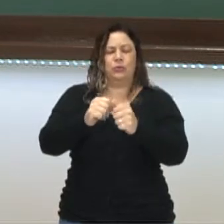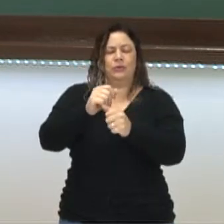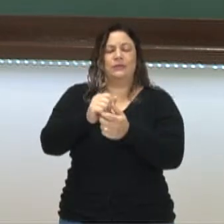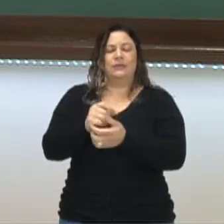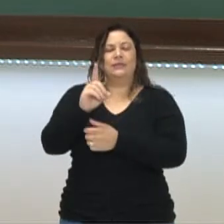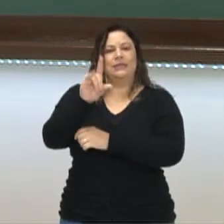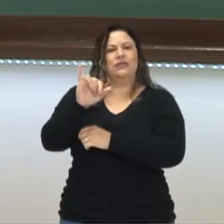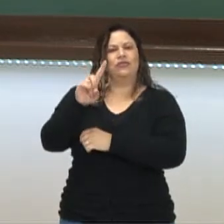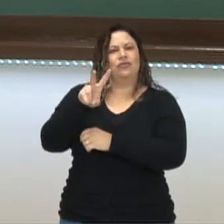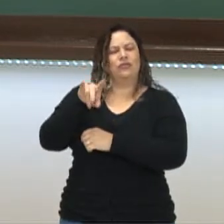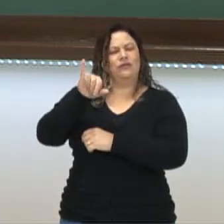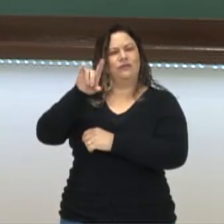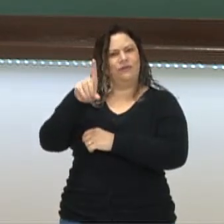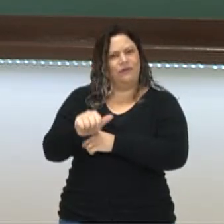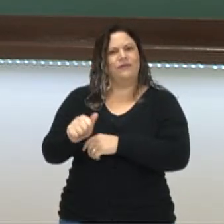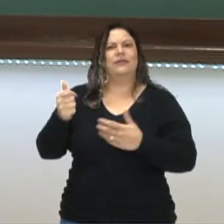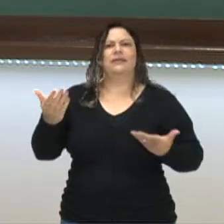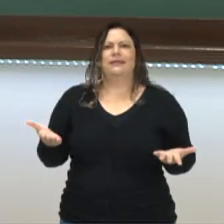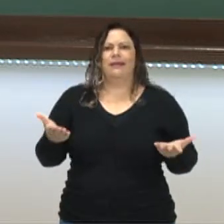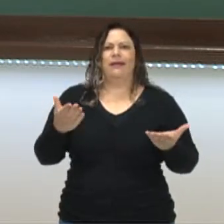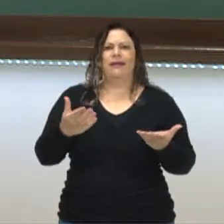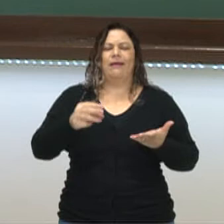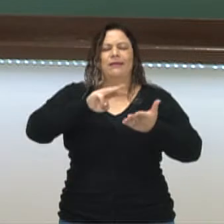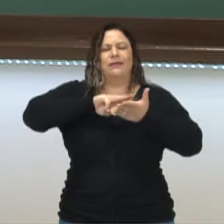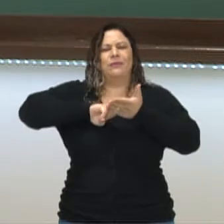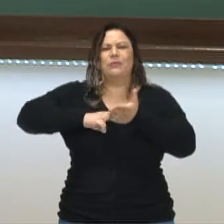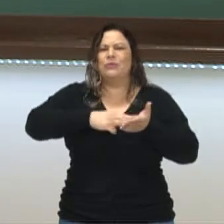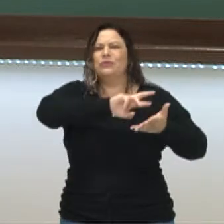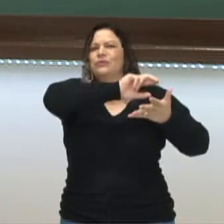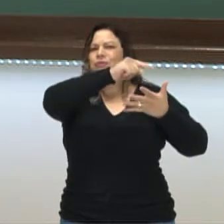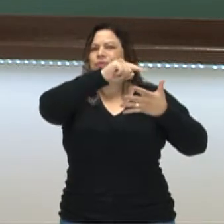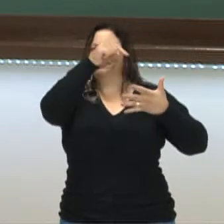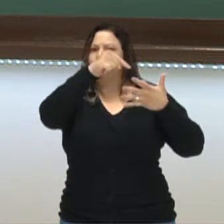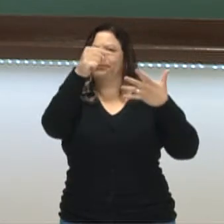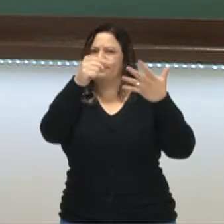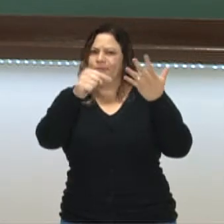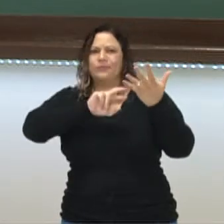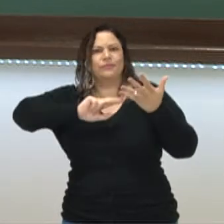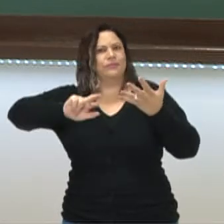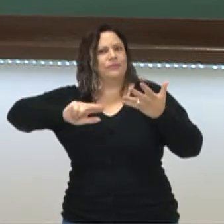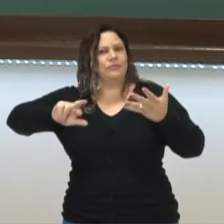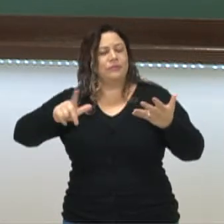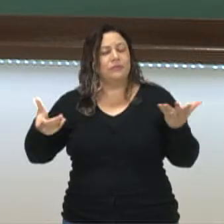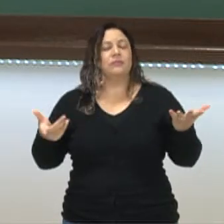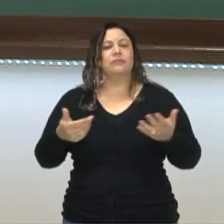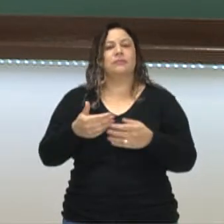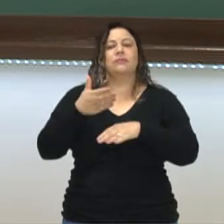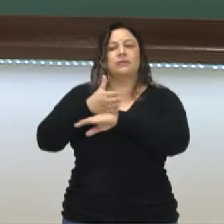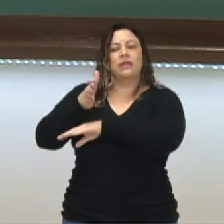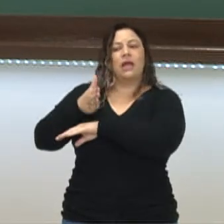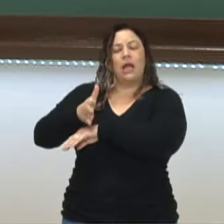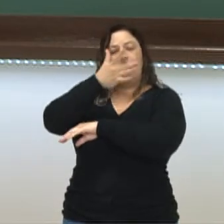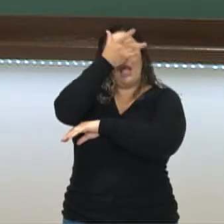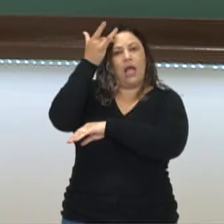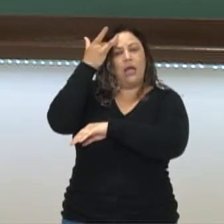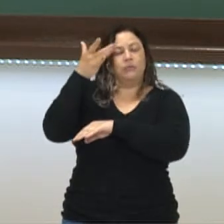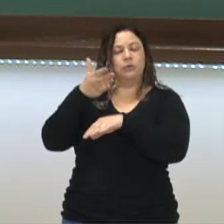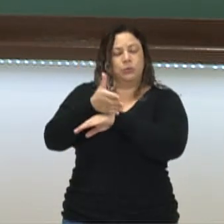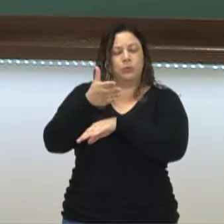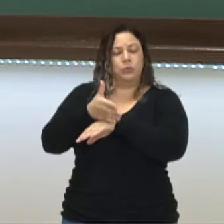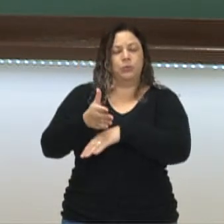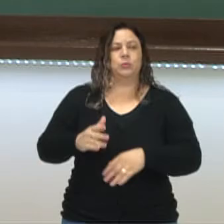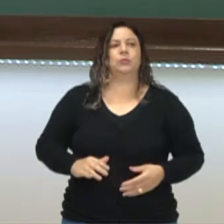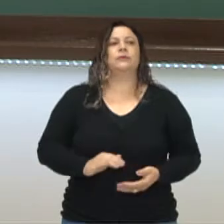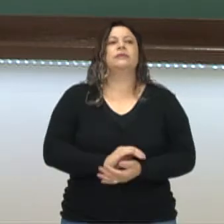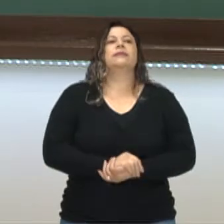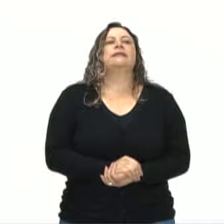quitadas. Então, eram vários os motivos que faziam com que as pessoas participassem das cruzadas, tá?